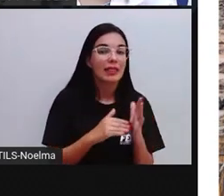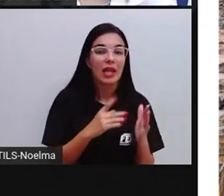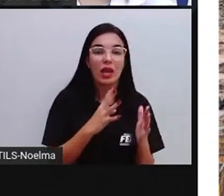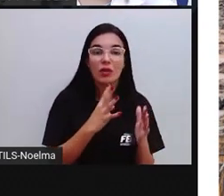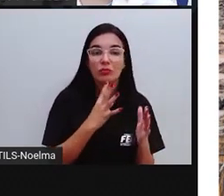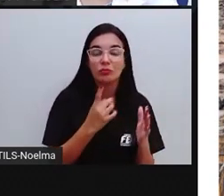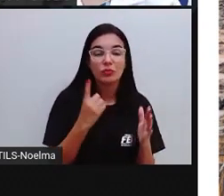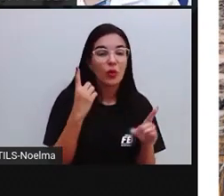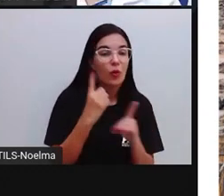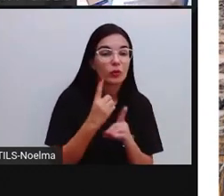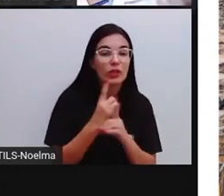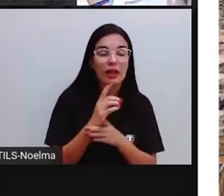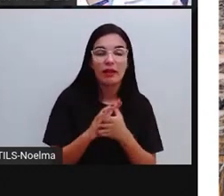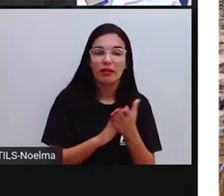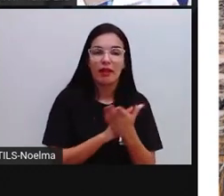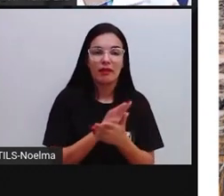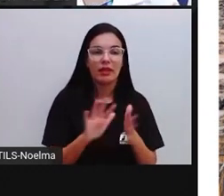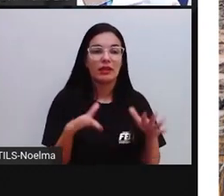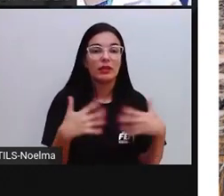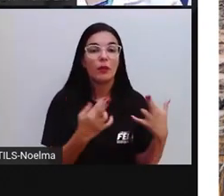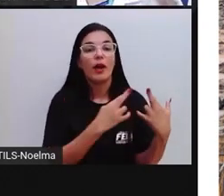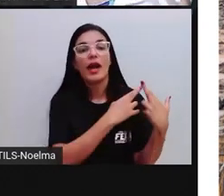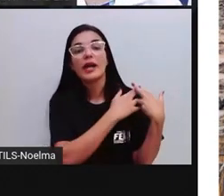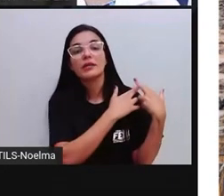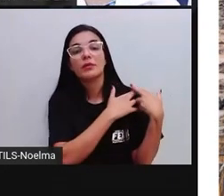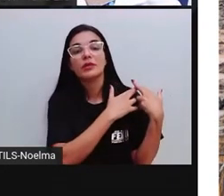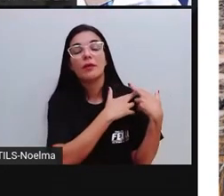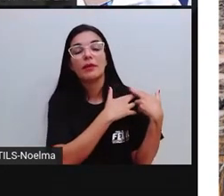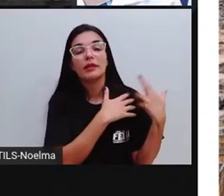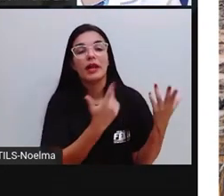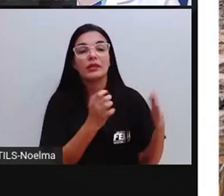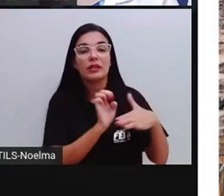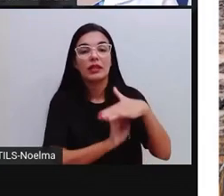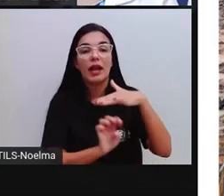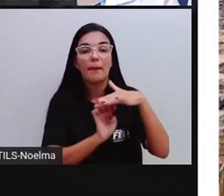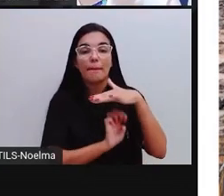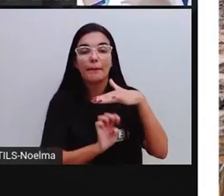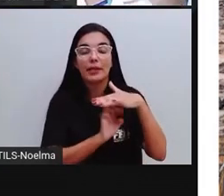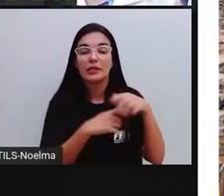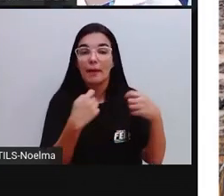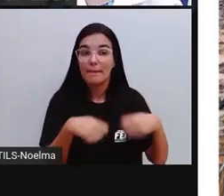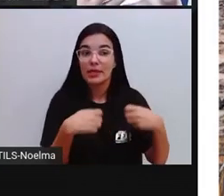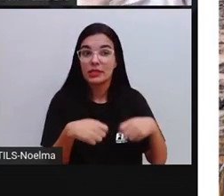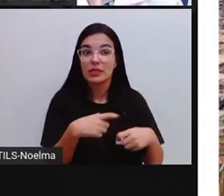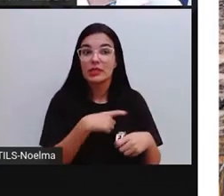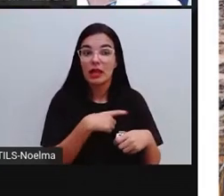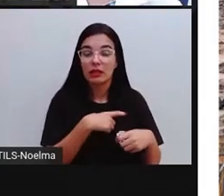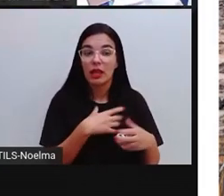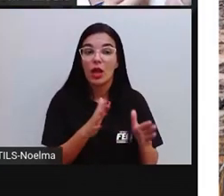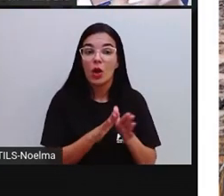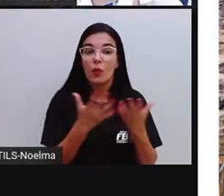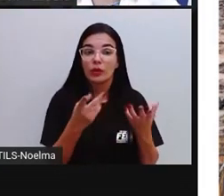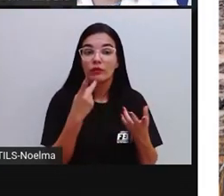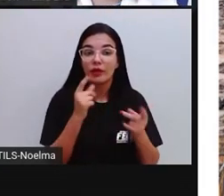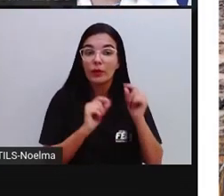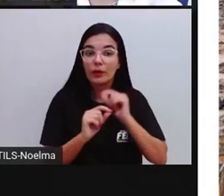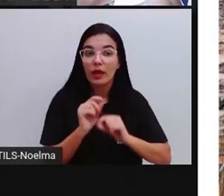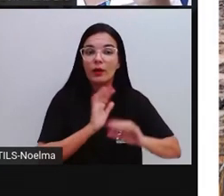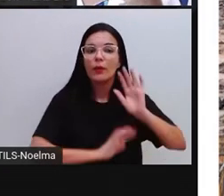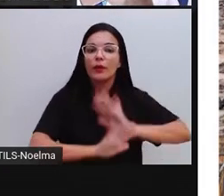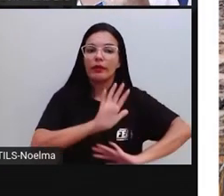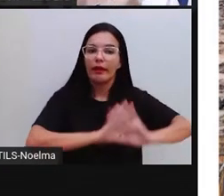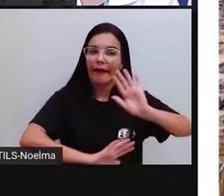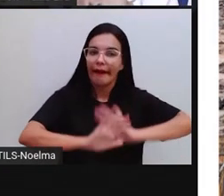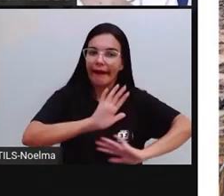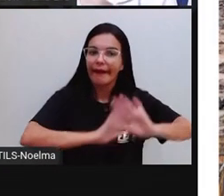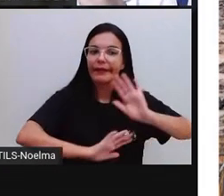encontrada. Então, olha a responsabilidade que é preciso ter quando se fala de extrativismo. Ele precisa acontecer, mas